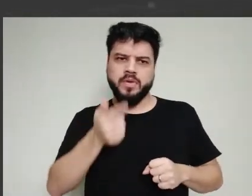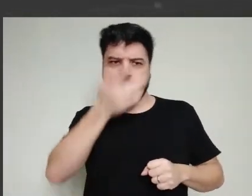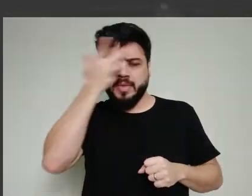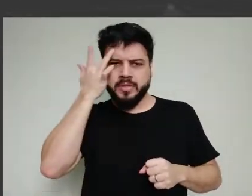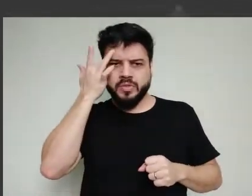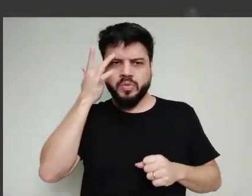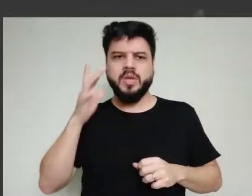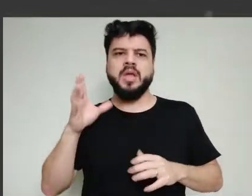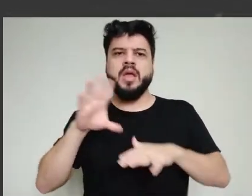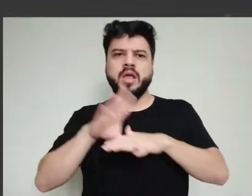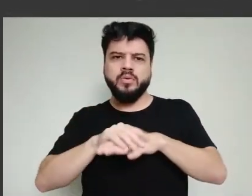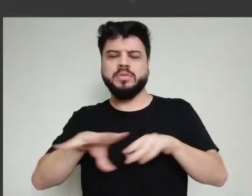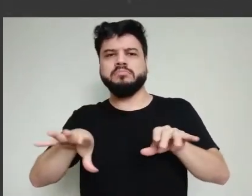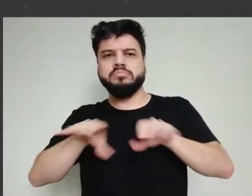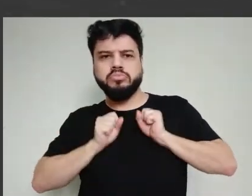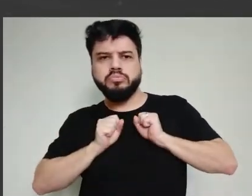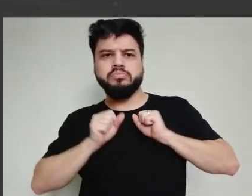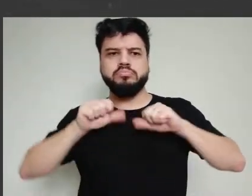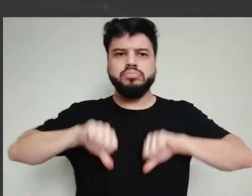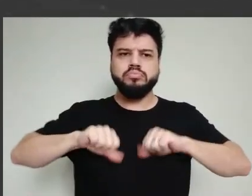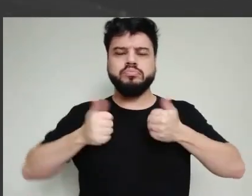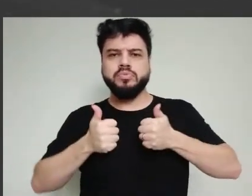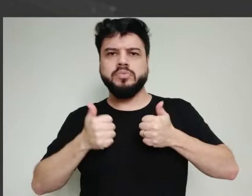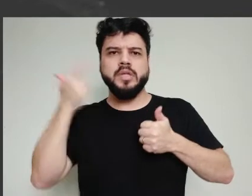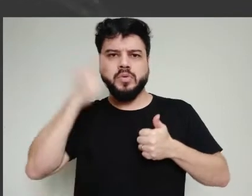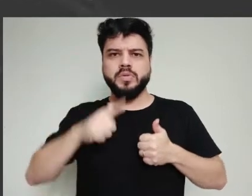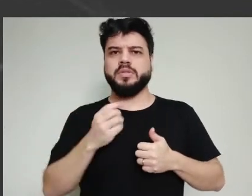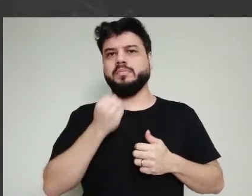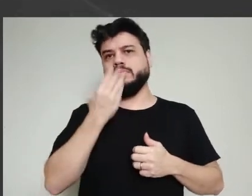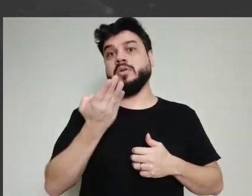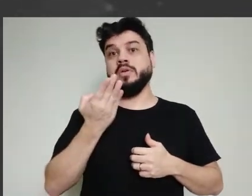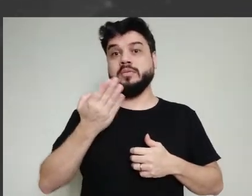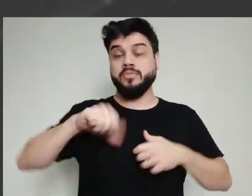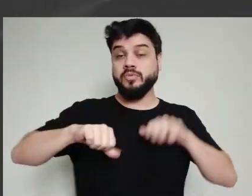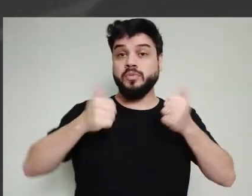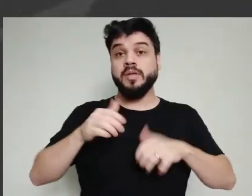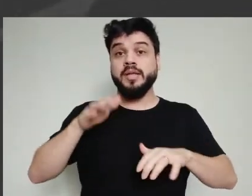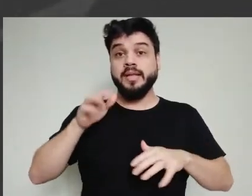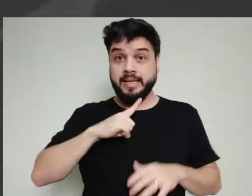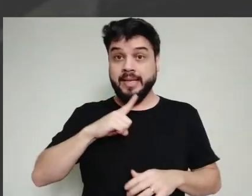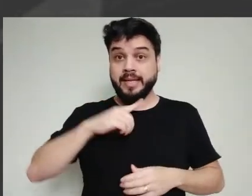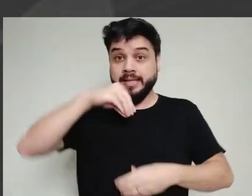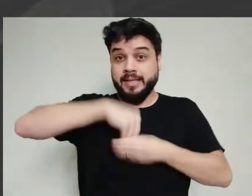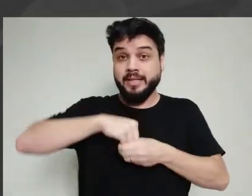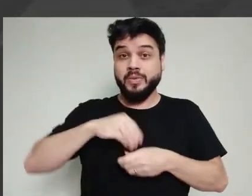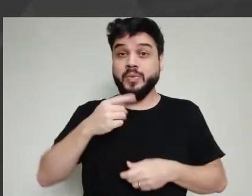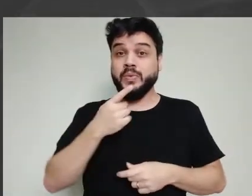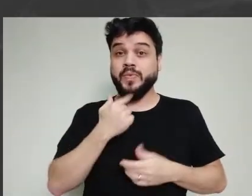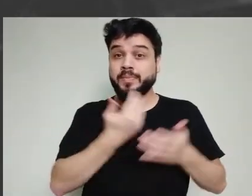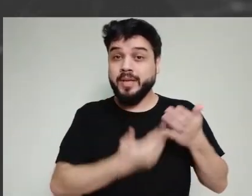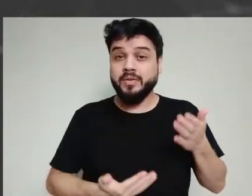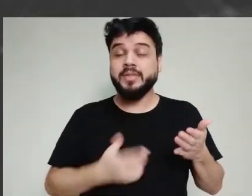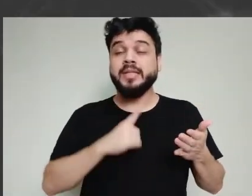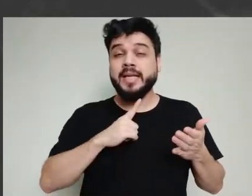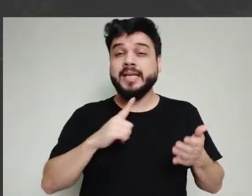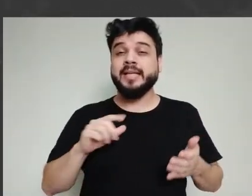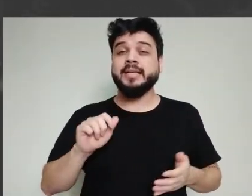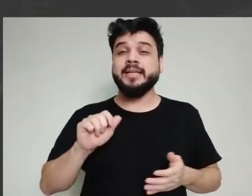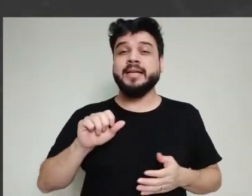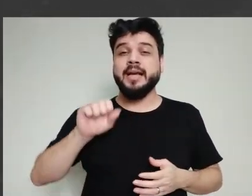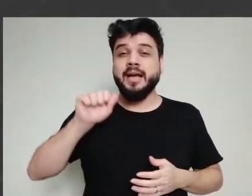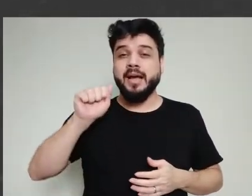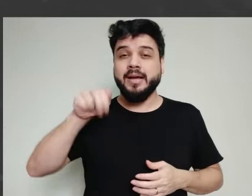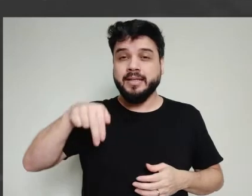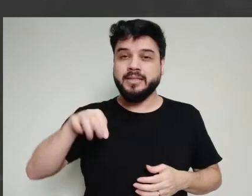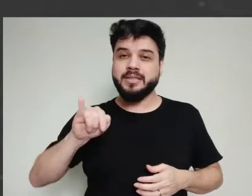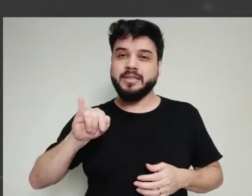mês depois da vacinação ou já caiu? Elas não têm mais quase anticorpo no sangue. Se isso acontece, significa que a minha vacina tem que